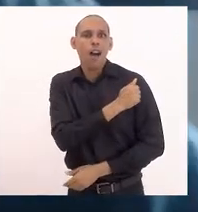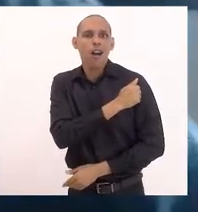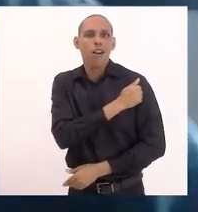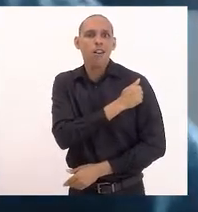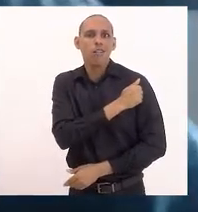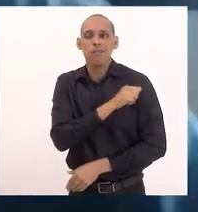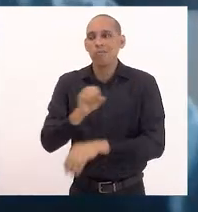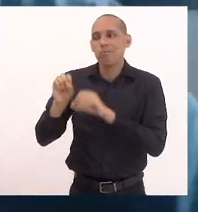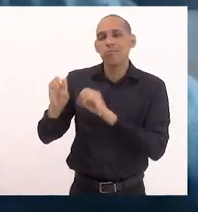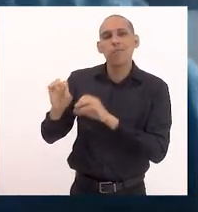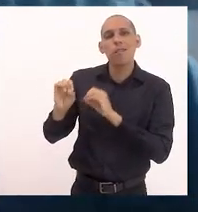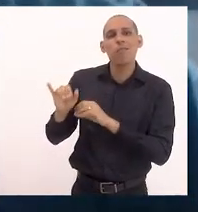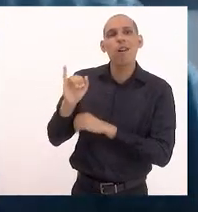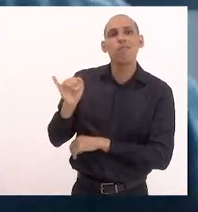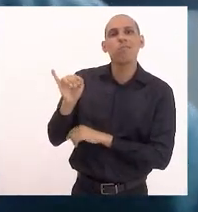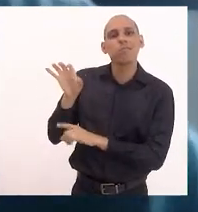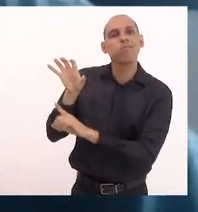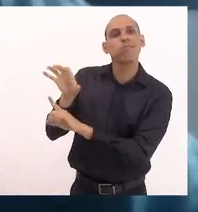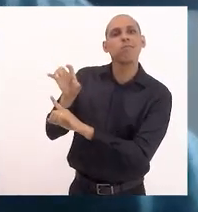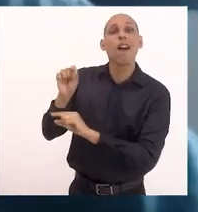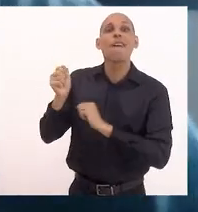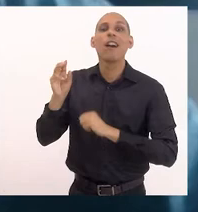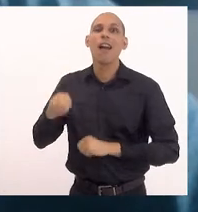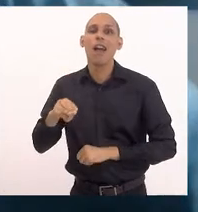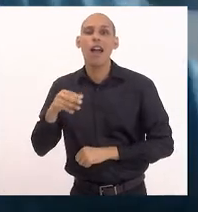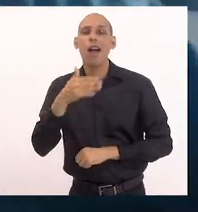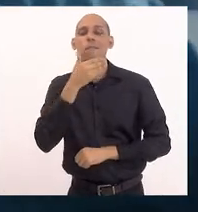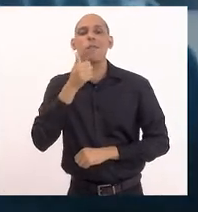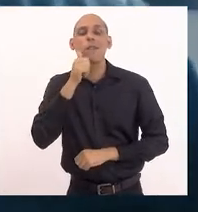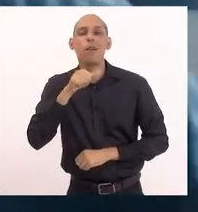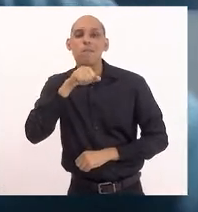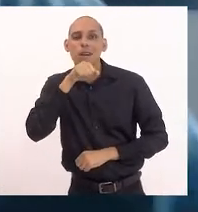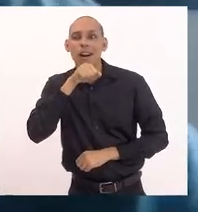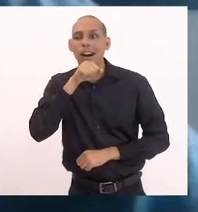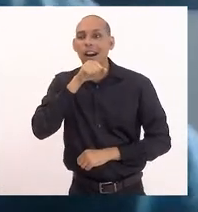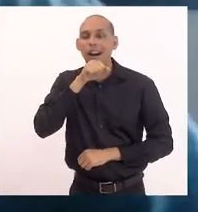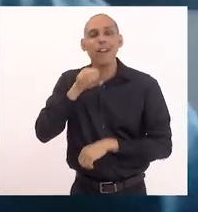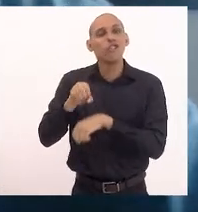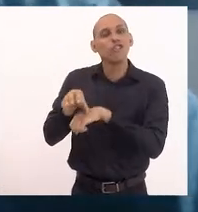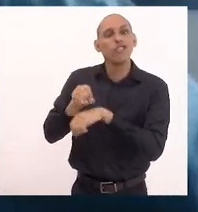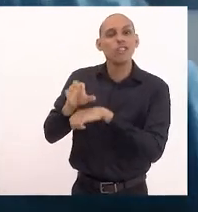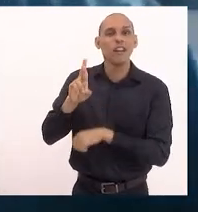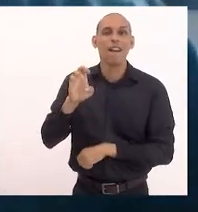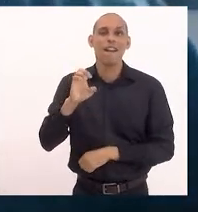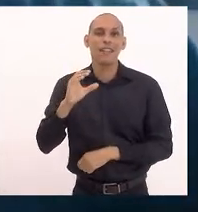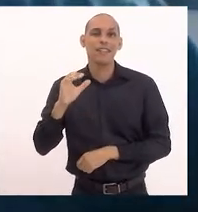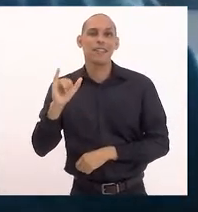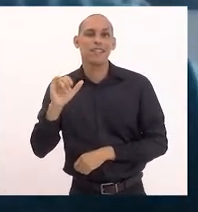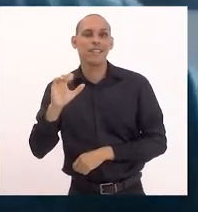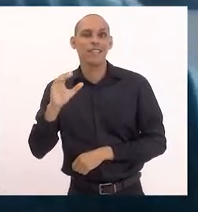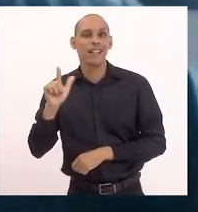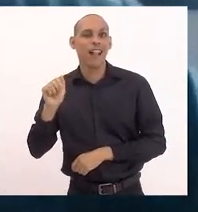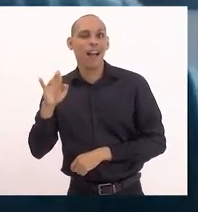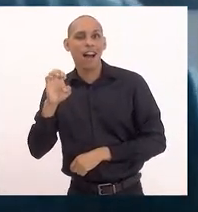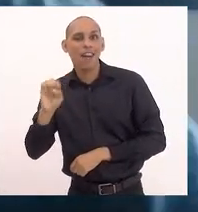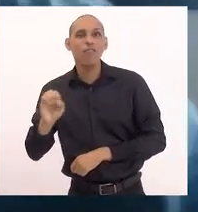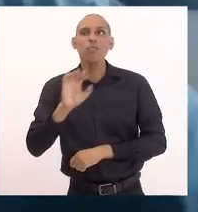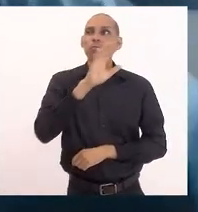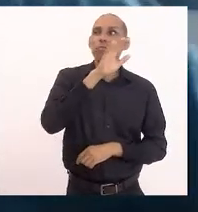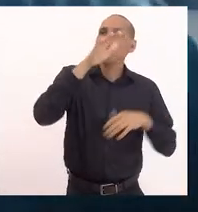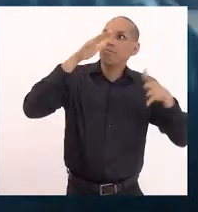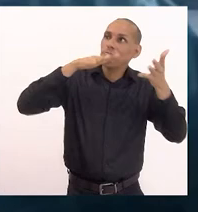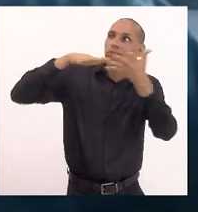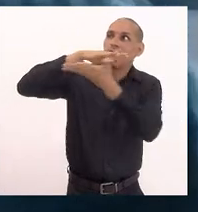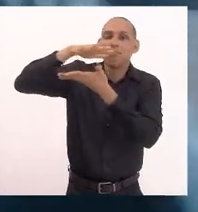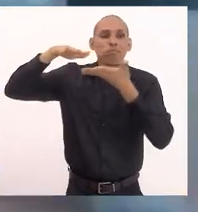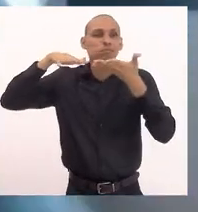pais, vão dar dica de reciclagem, vão falar da biodiversidade, vão falar do clima, vão falar